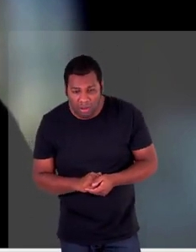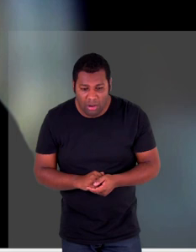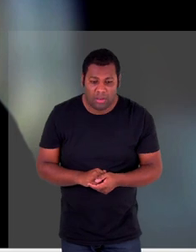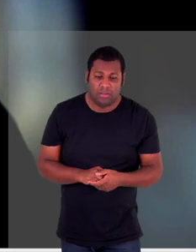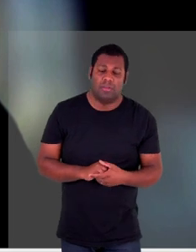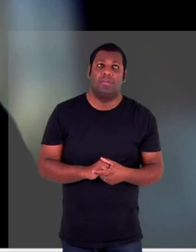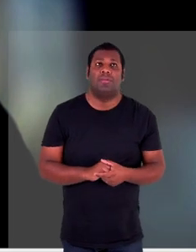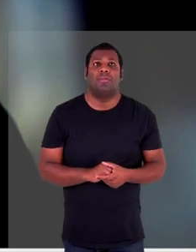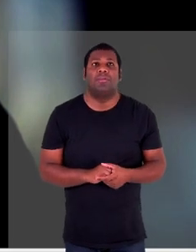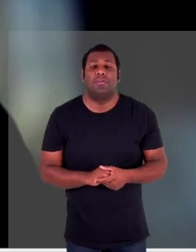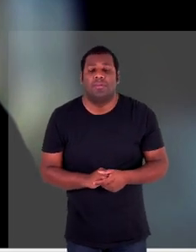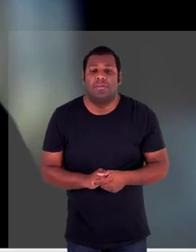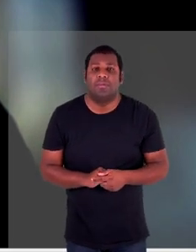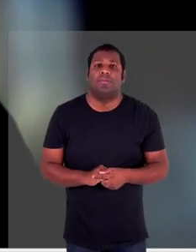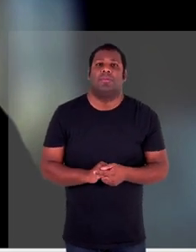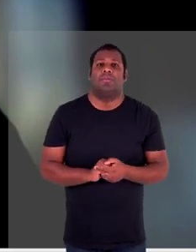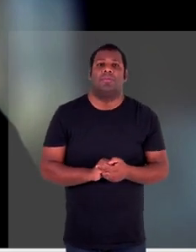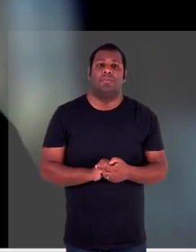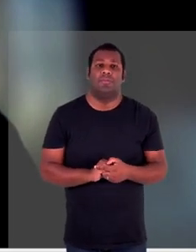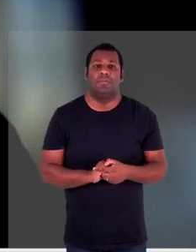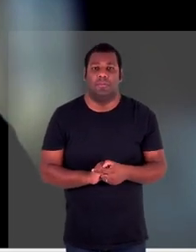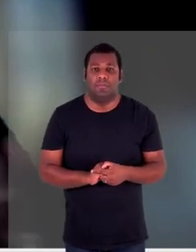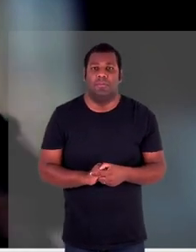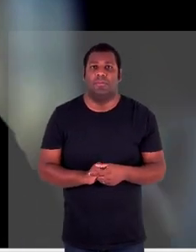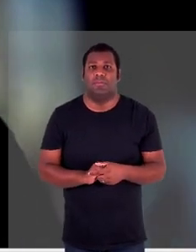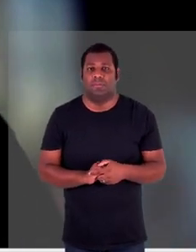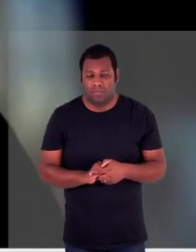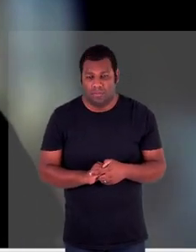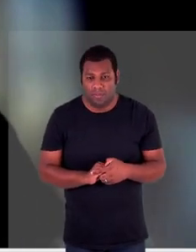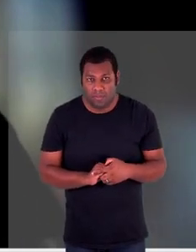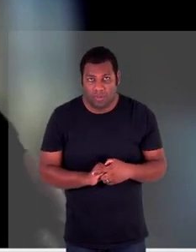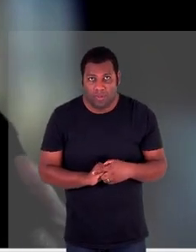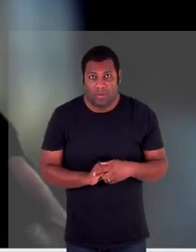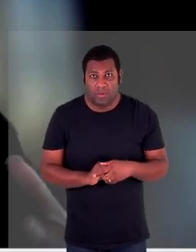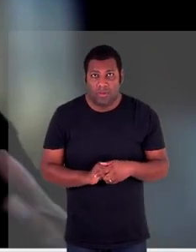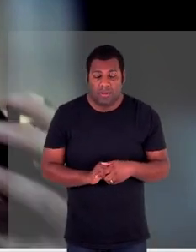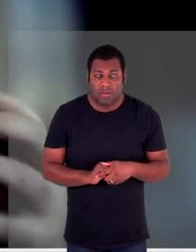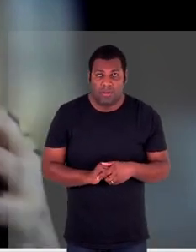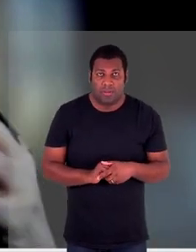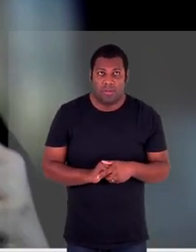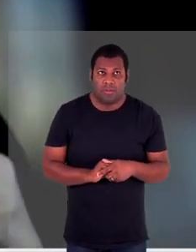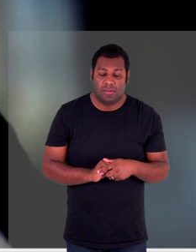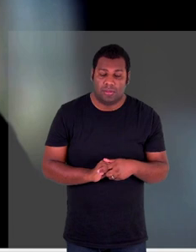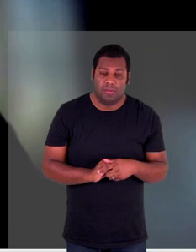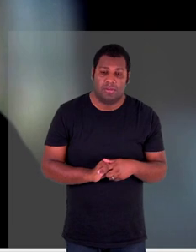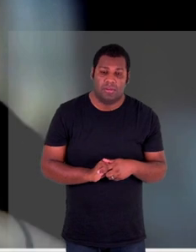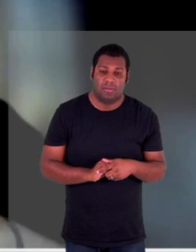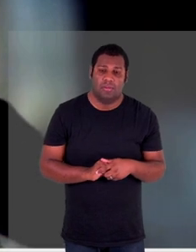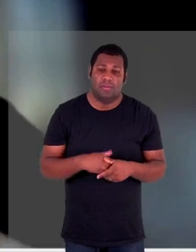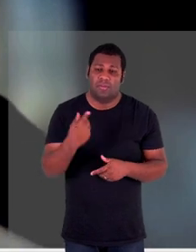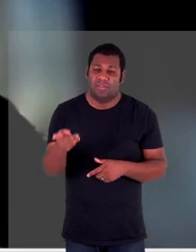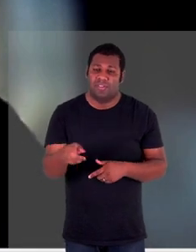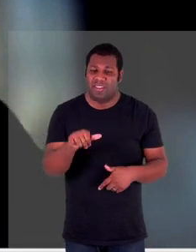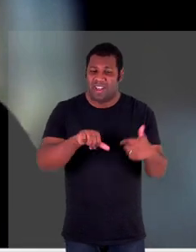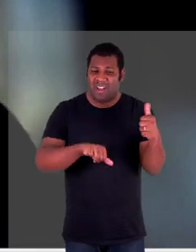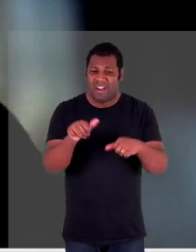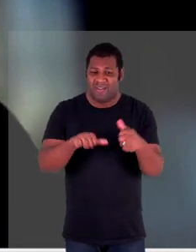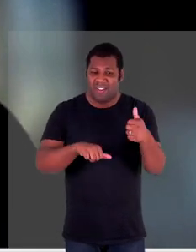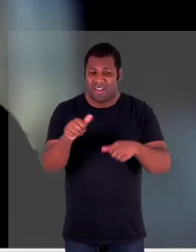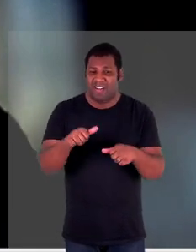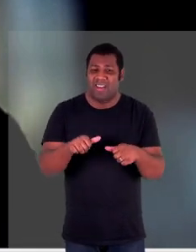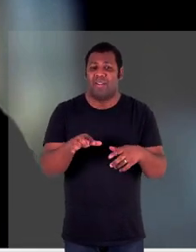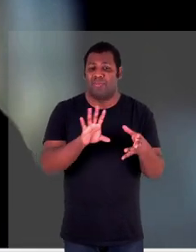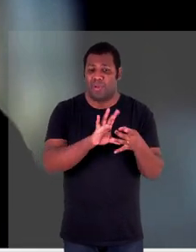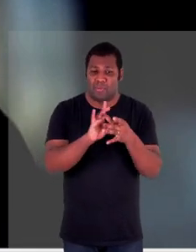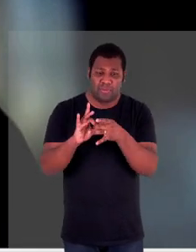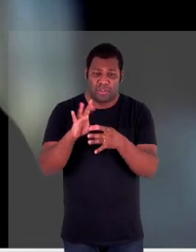socorro quando acontece algum ataque e aí a gente começa a analisar um pouco mais do espectro jurídico